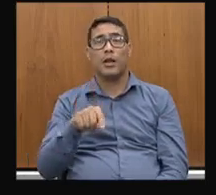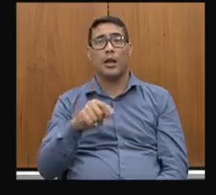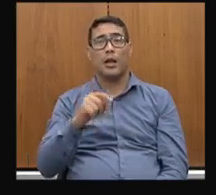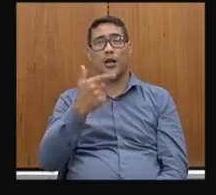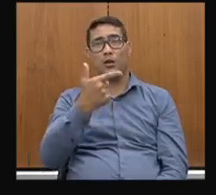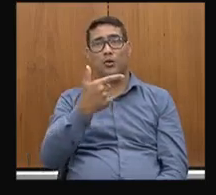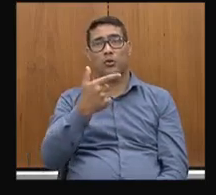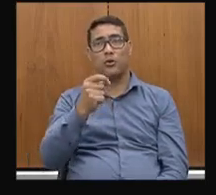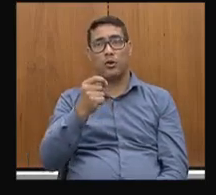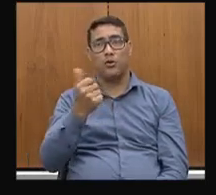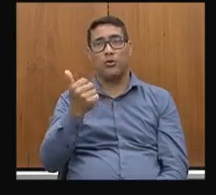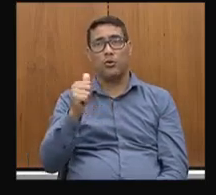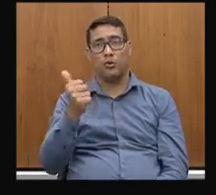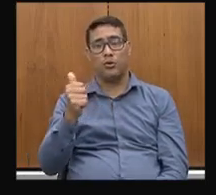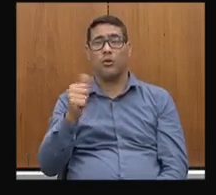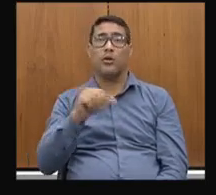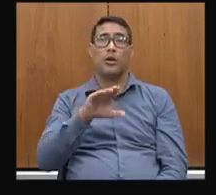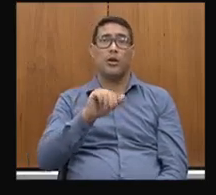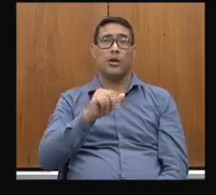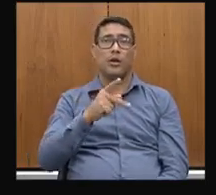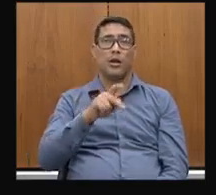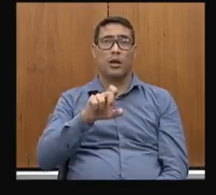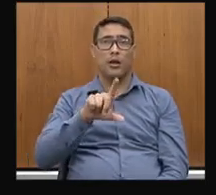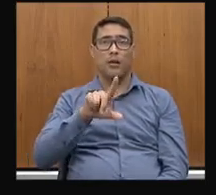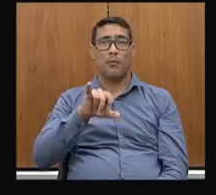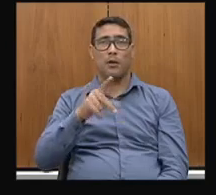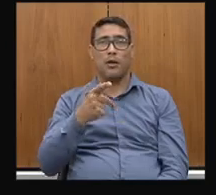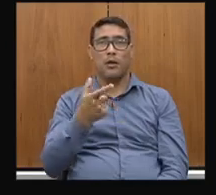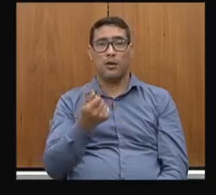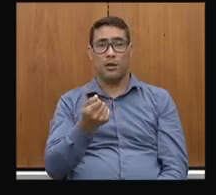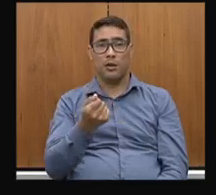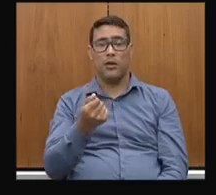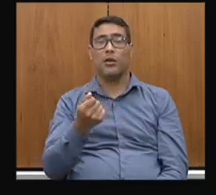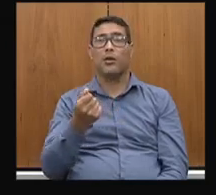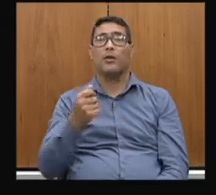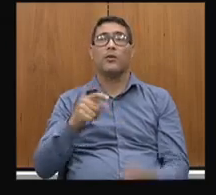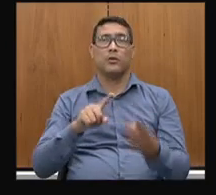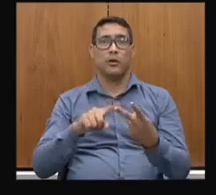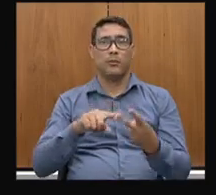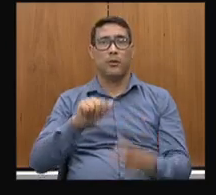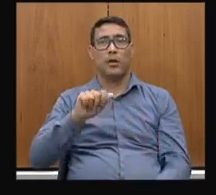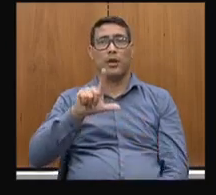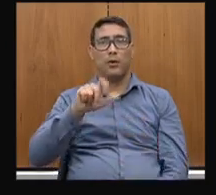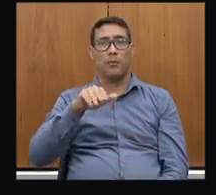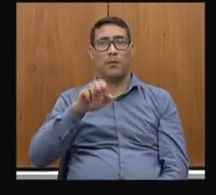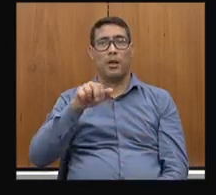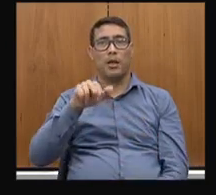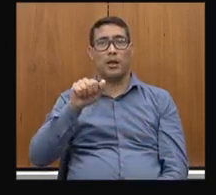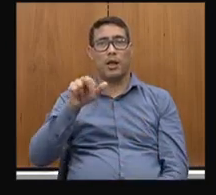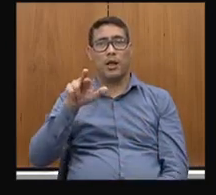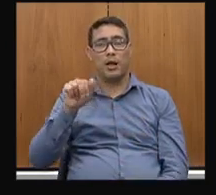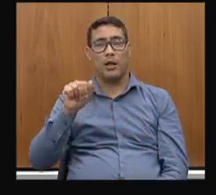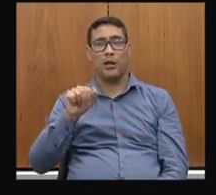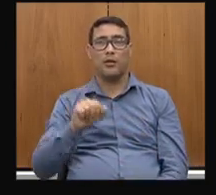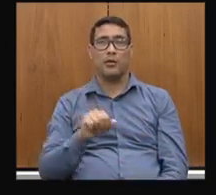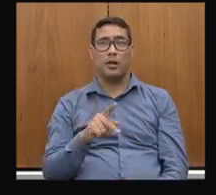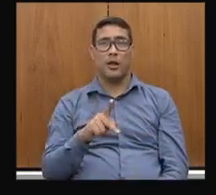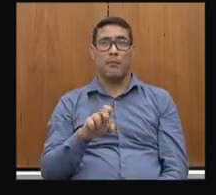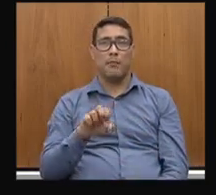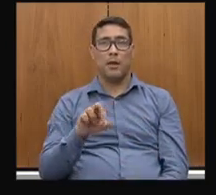a Capelinha em direção a Senador Modestino, de Almenar a Pedra Azul passando por Pedra Grande.